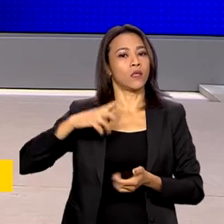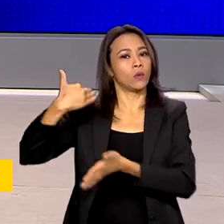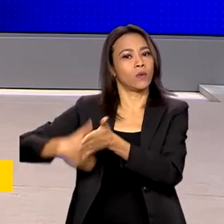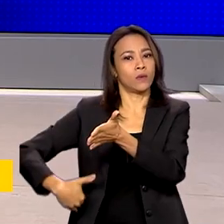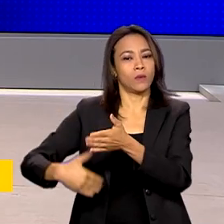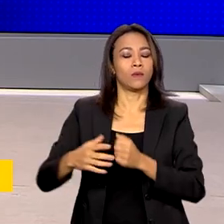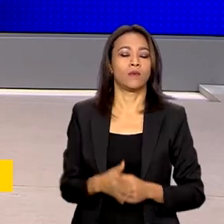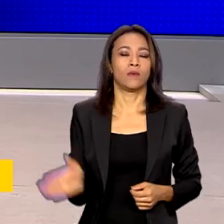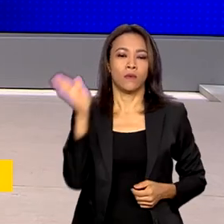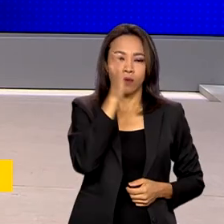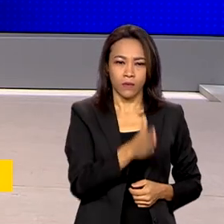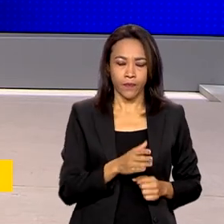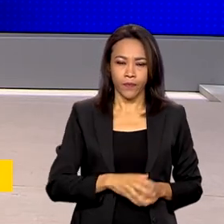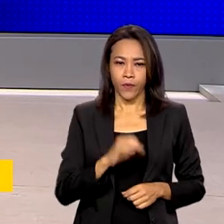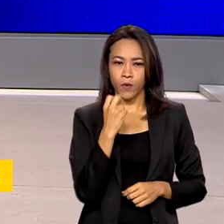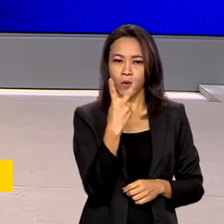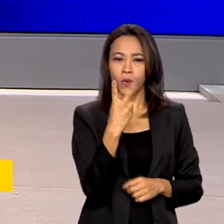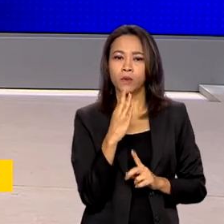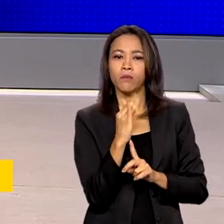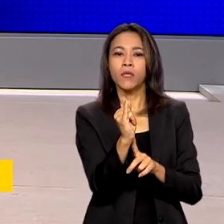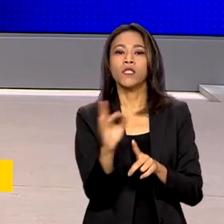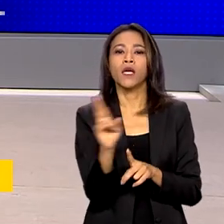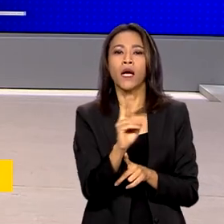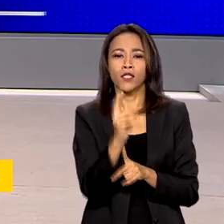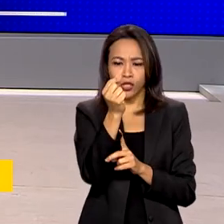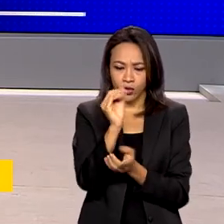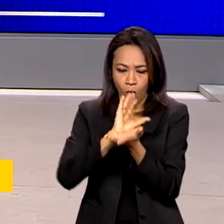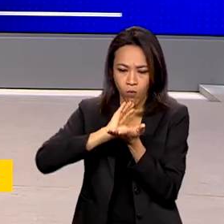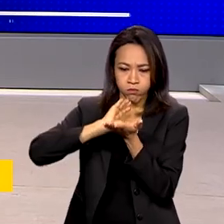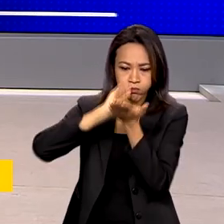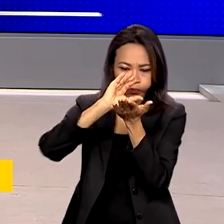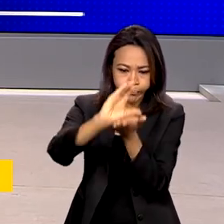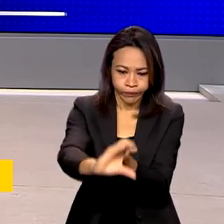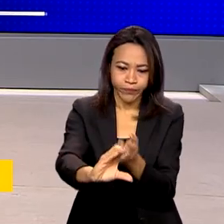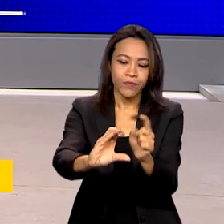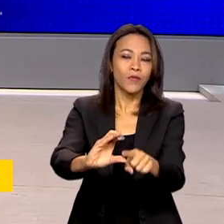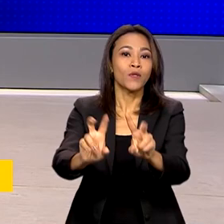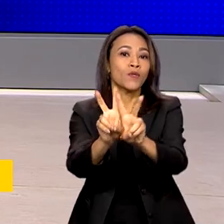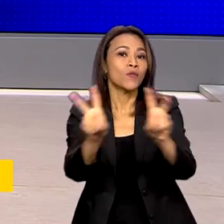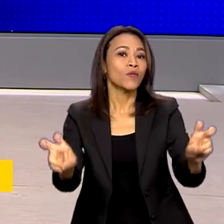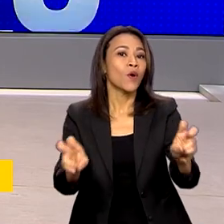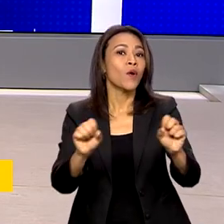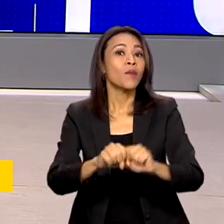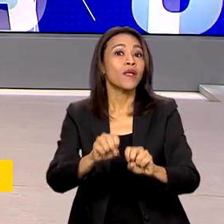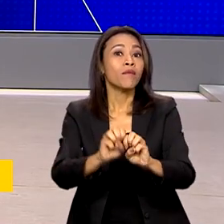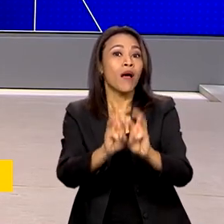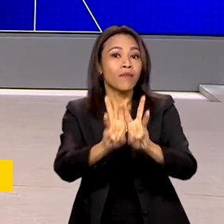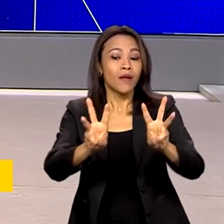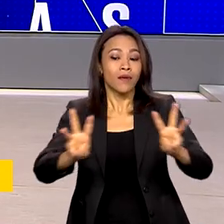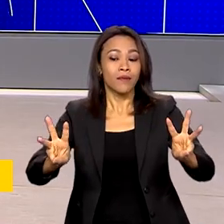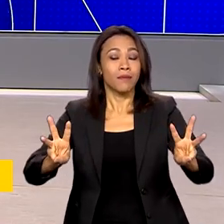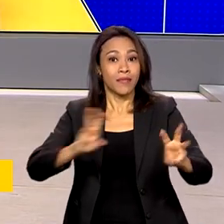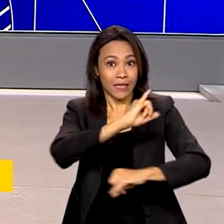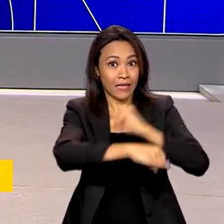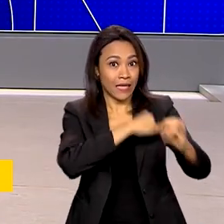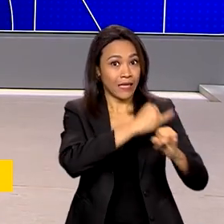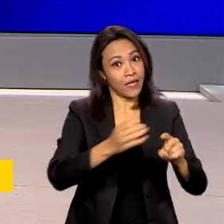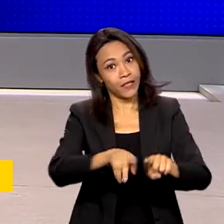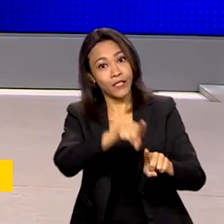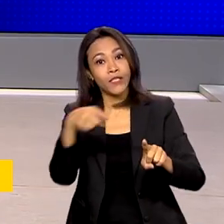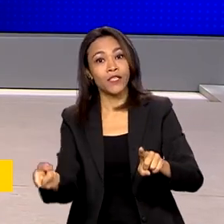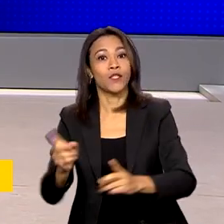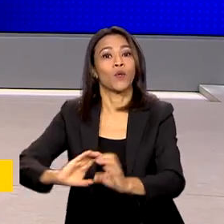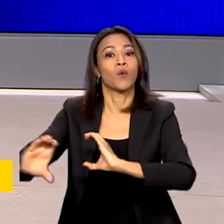2 bilhões de reais vão ser investidos no setor de provedores de internet e telecomunicações. O dinheiro virá do